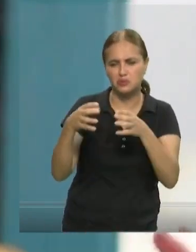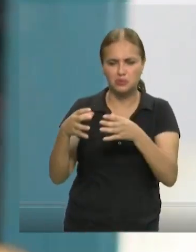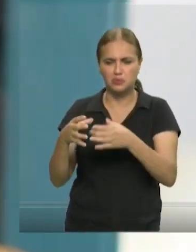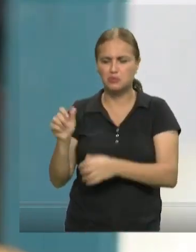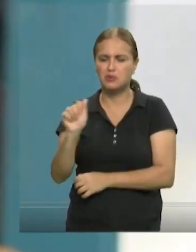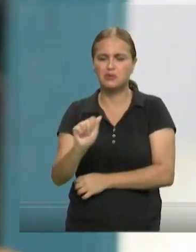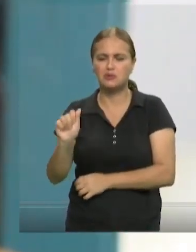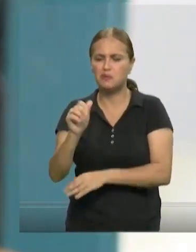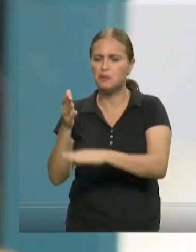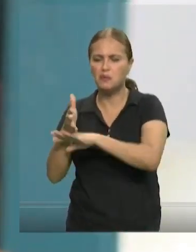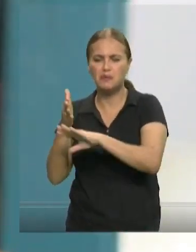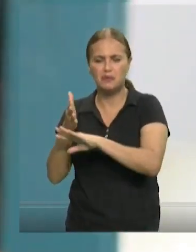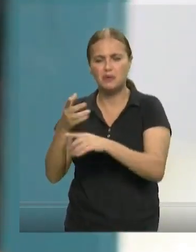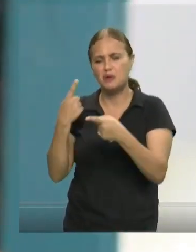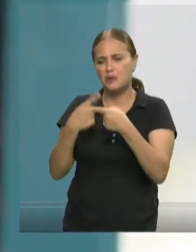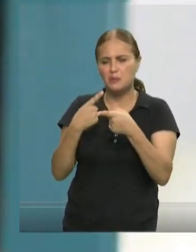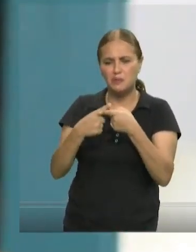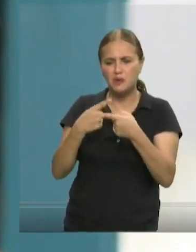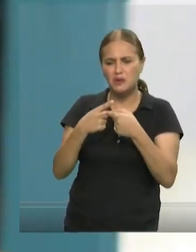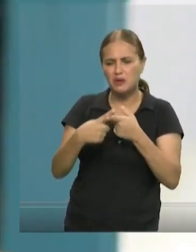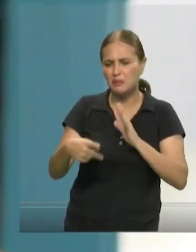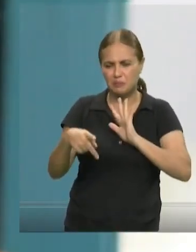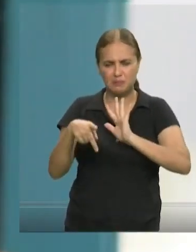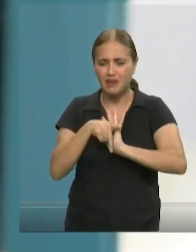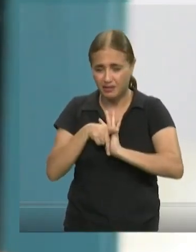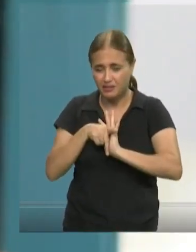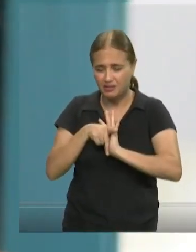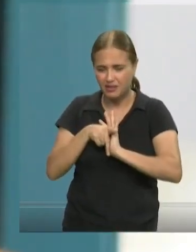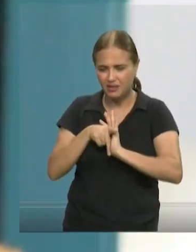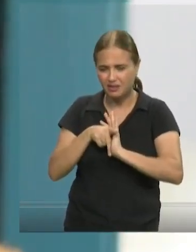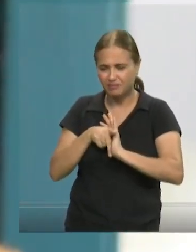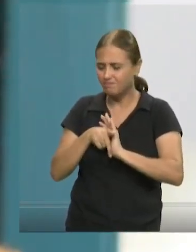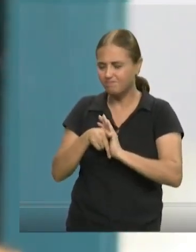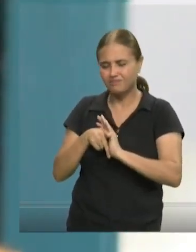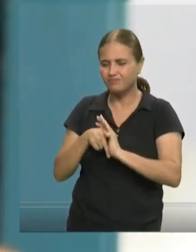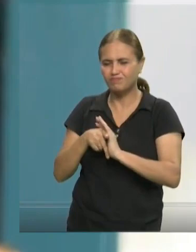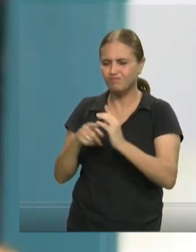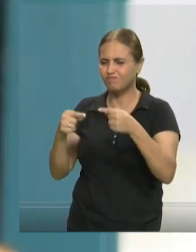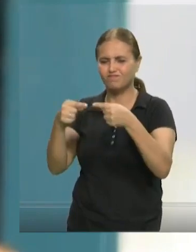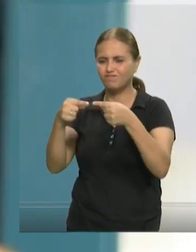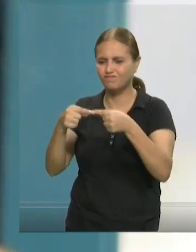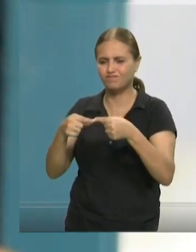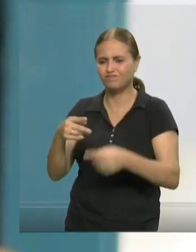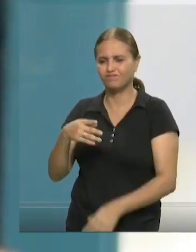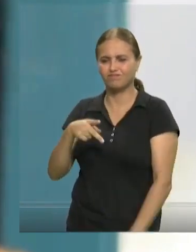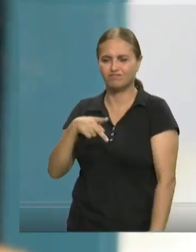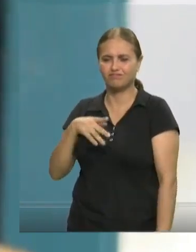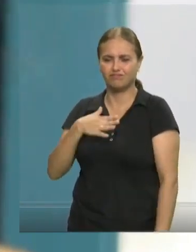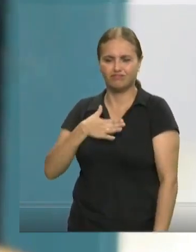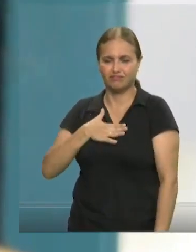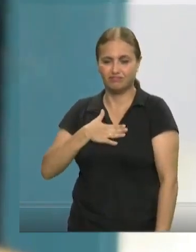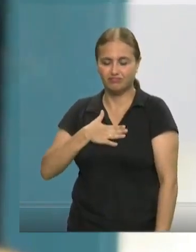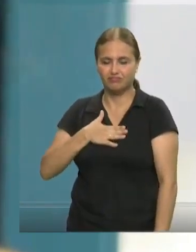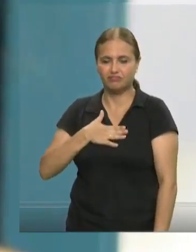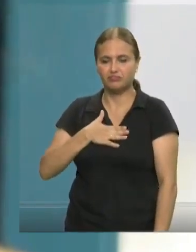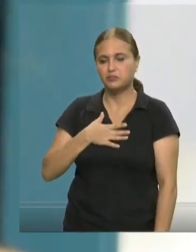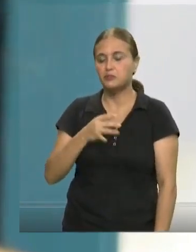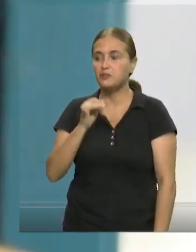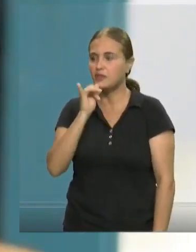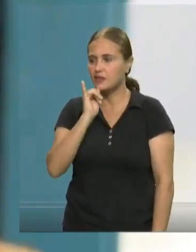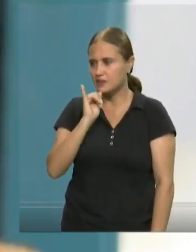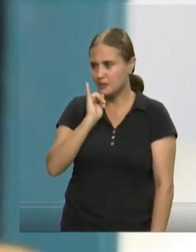Por que não é isso que eu chamo de pertencer? O que eu queria, e não posso, é, por exemplo,